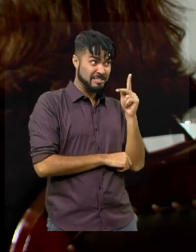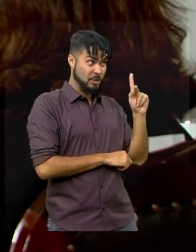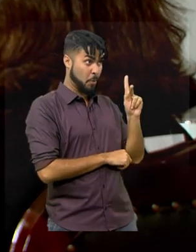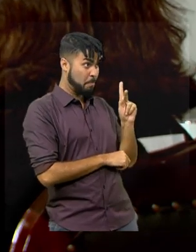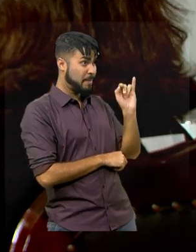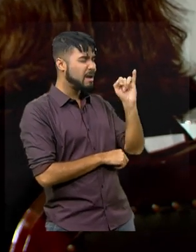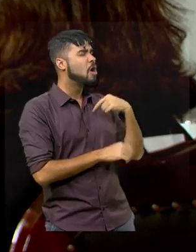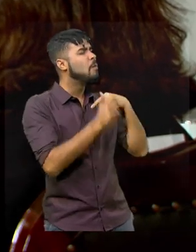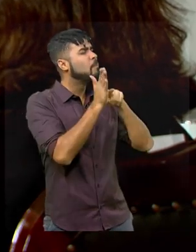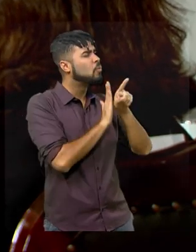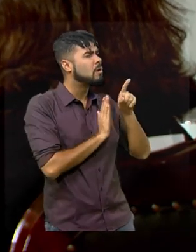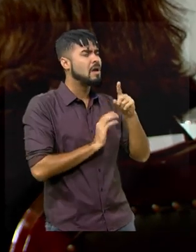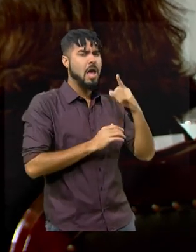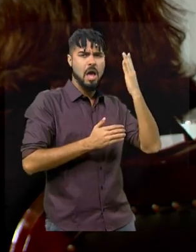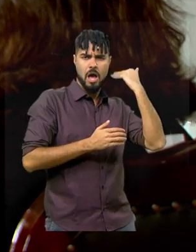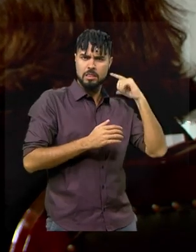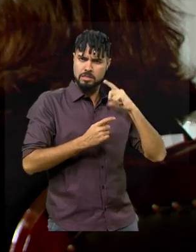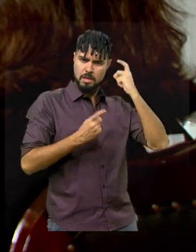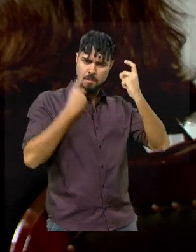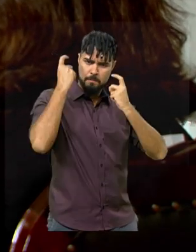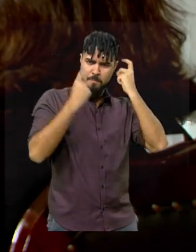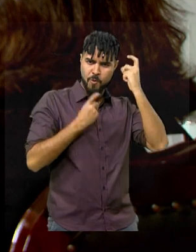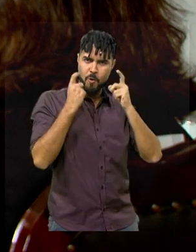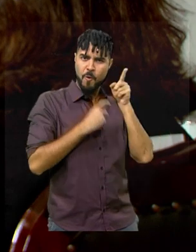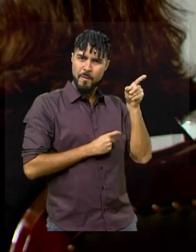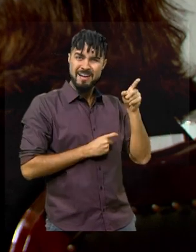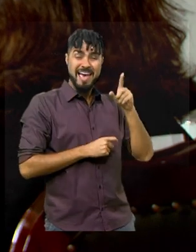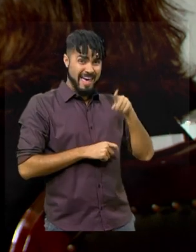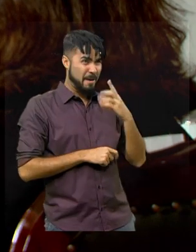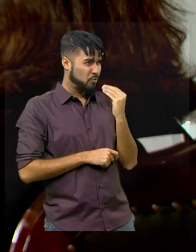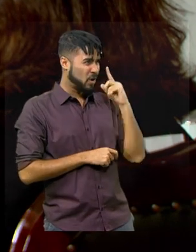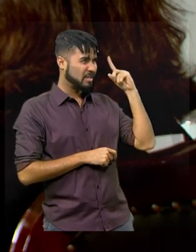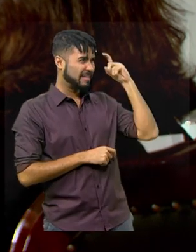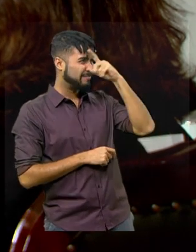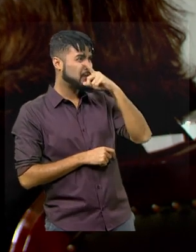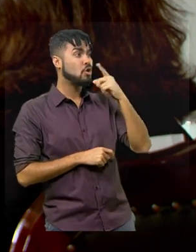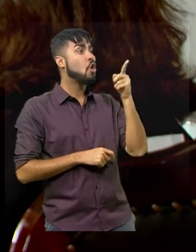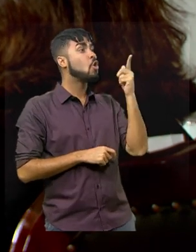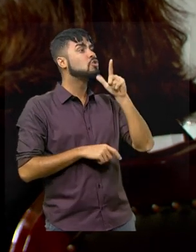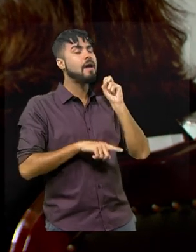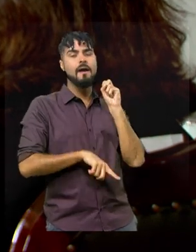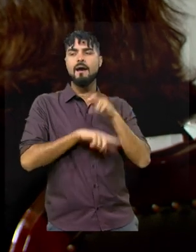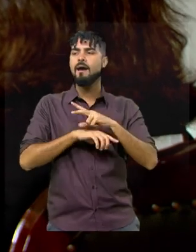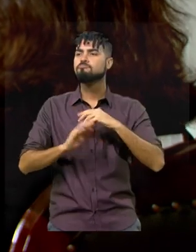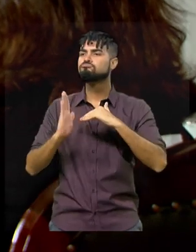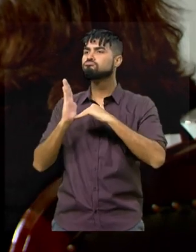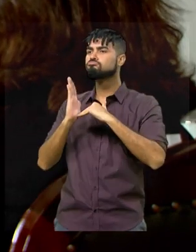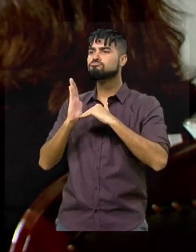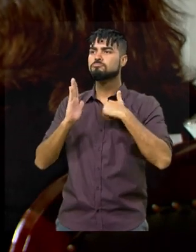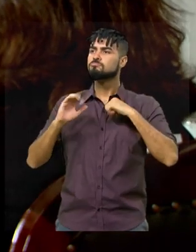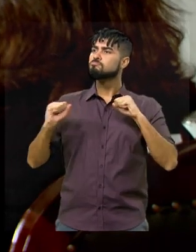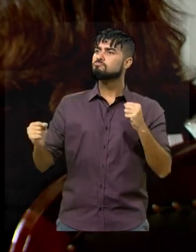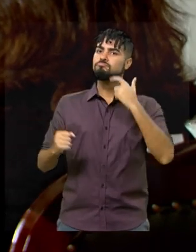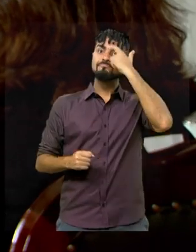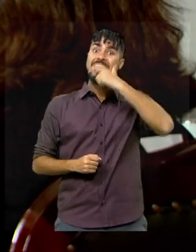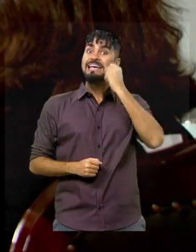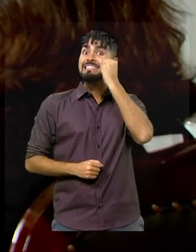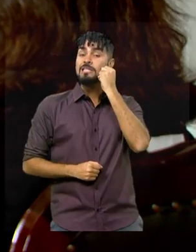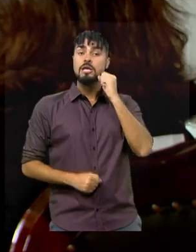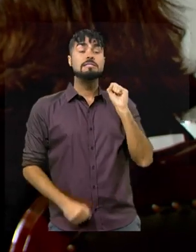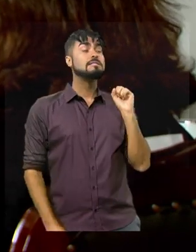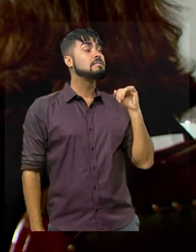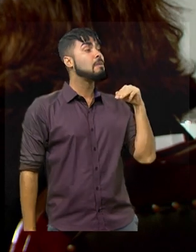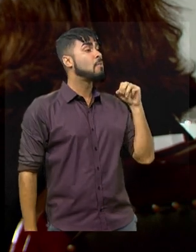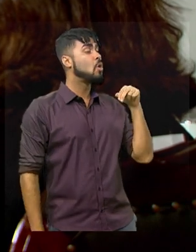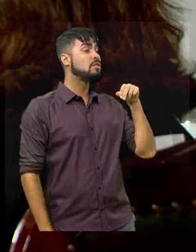preocupação sua e se foi muito difícil se impor aqui no Congresso. Como assim? A senadora Simone Tebet,